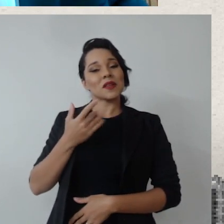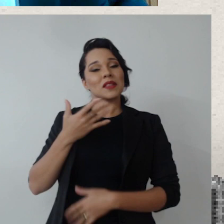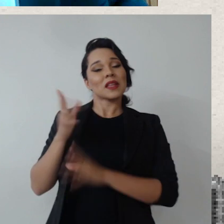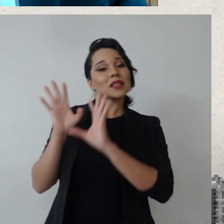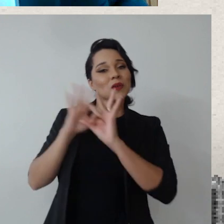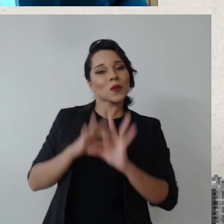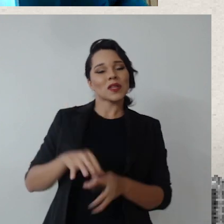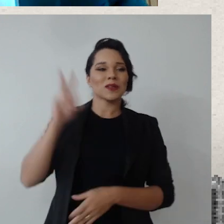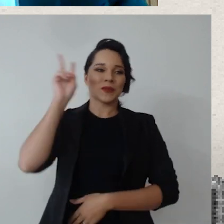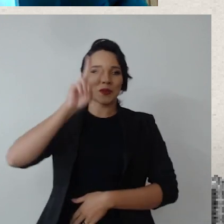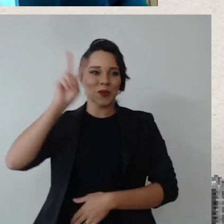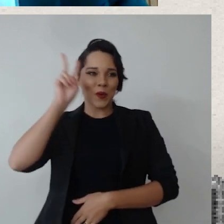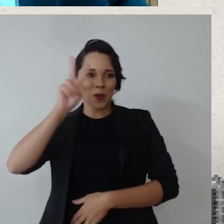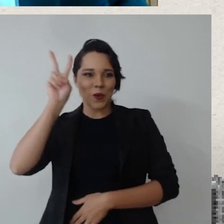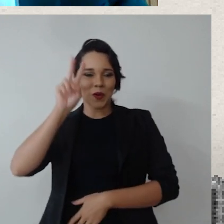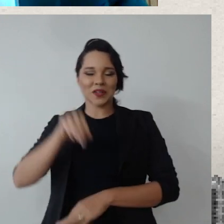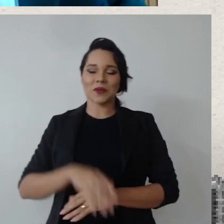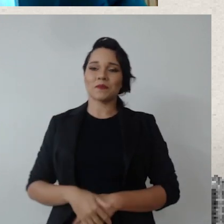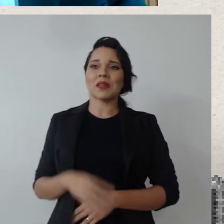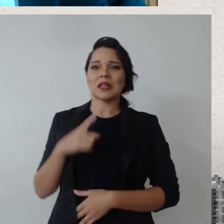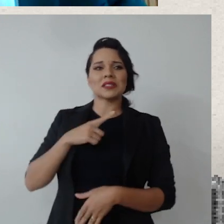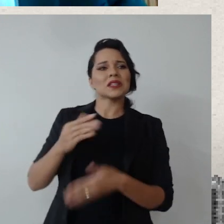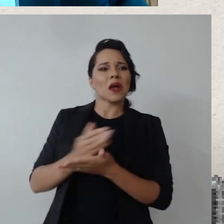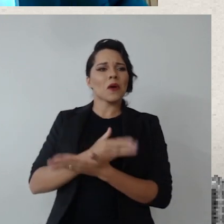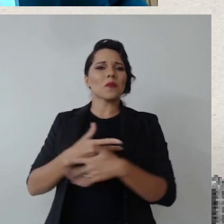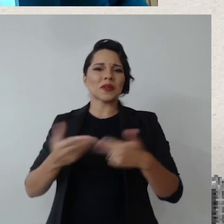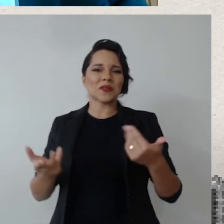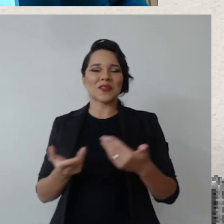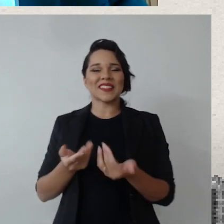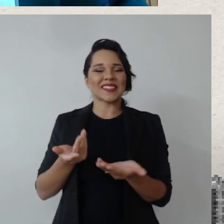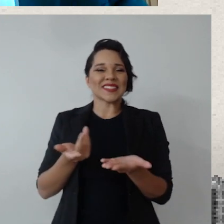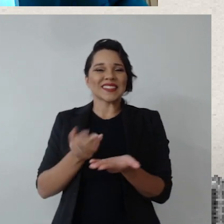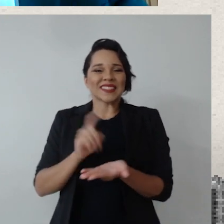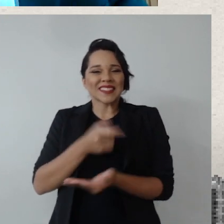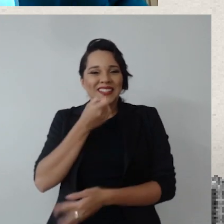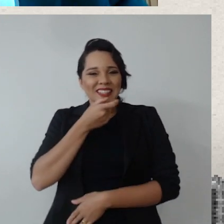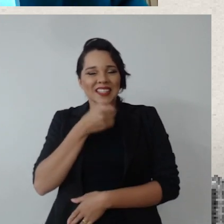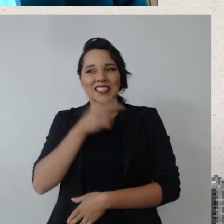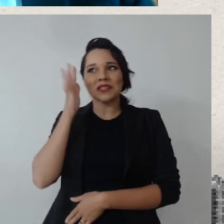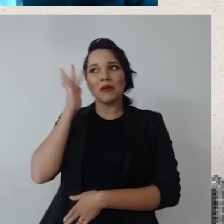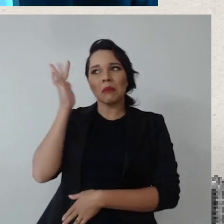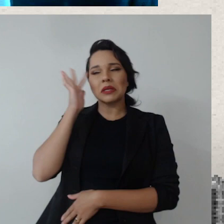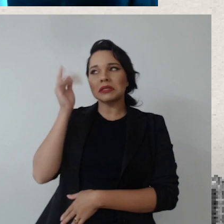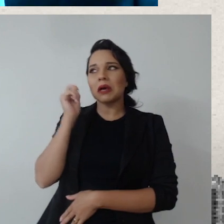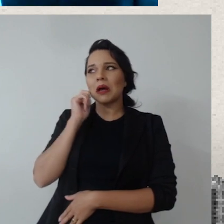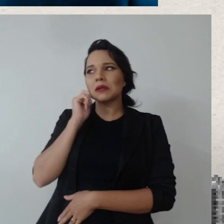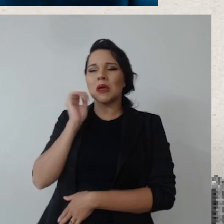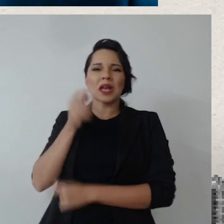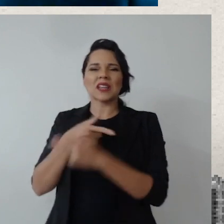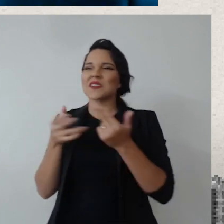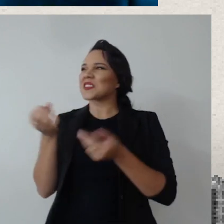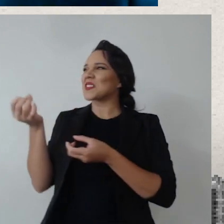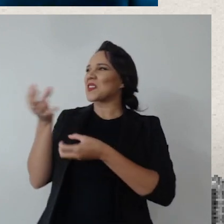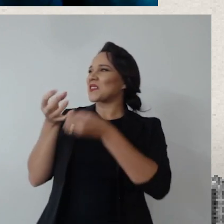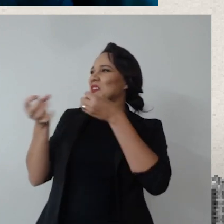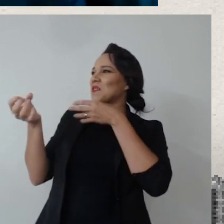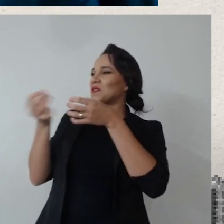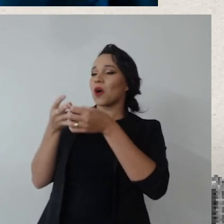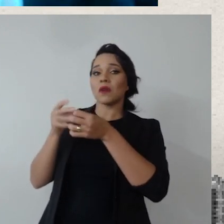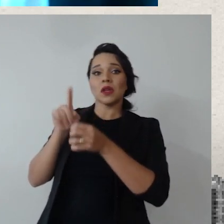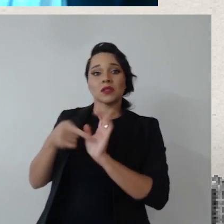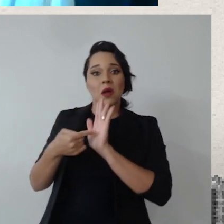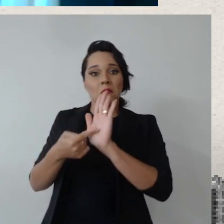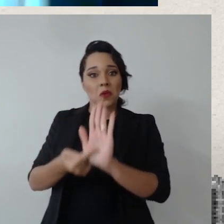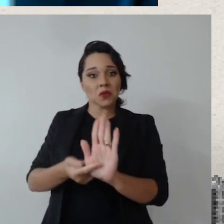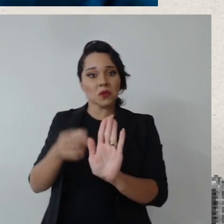trazendo esse contexto histórico. Tinha algumas coisas que é engraçado, a gente fica pensando que as coisas são novas e